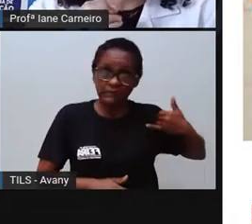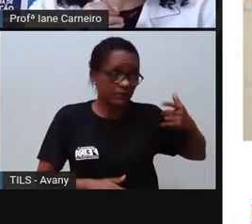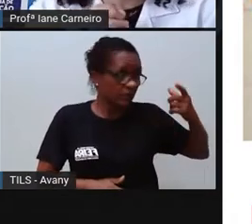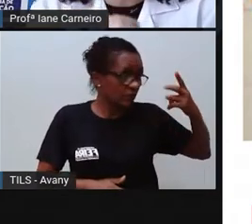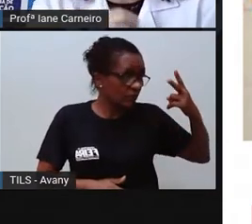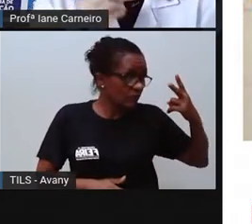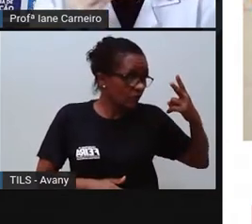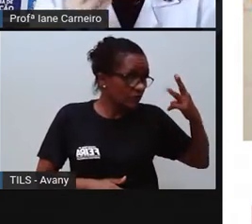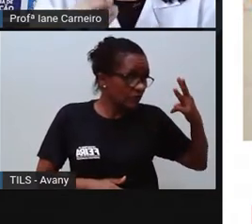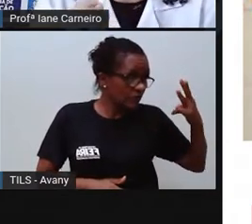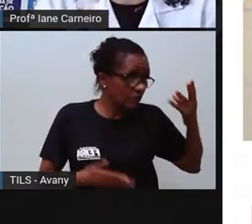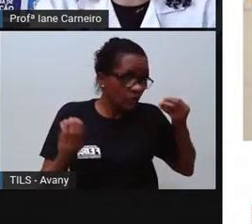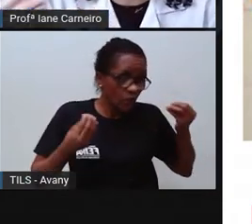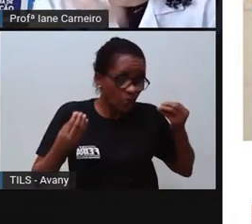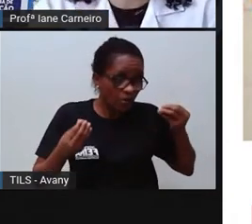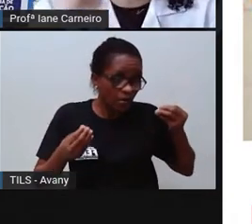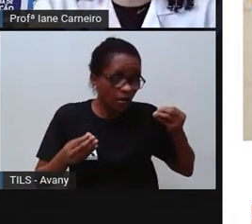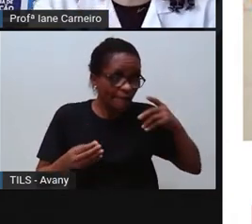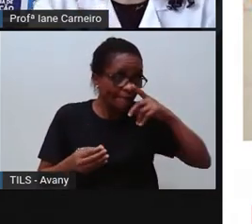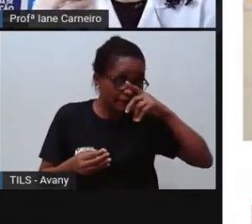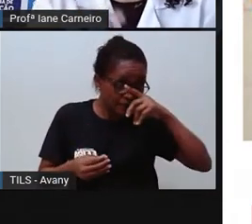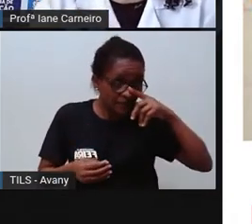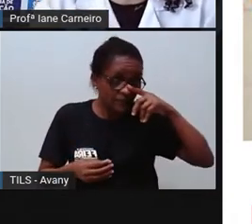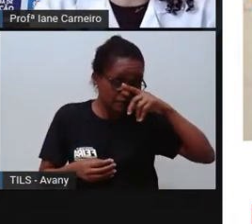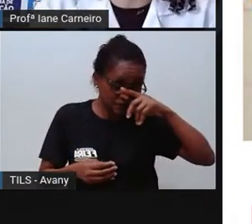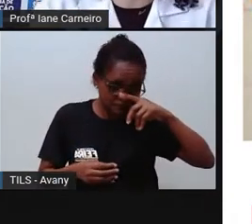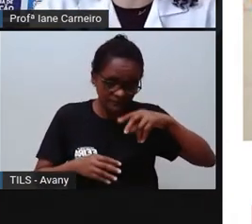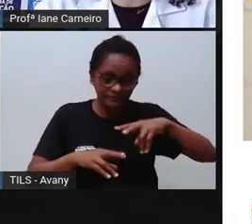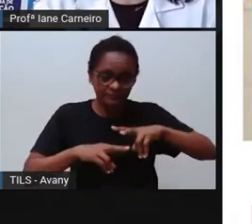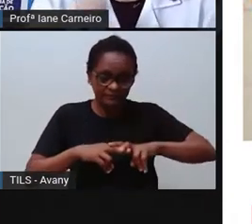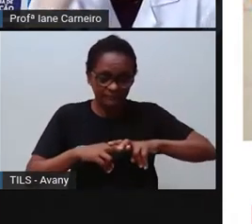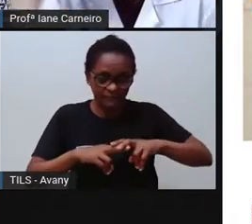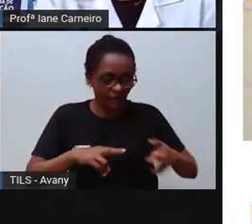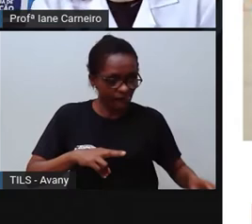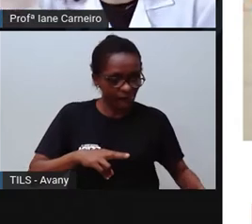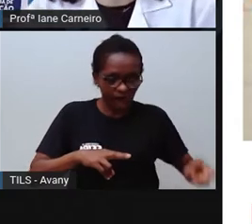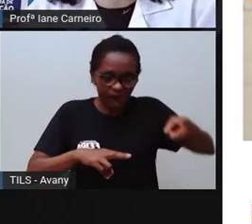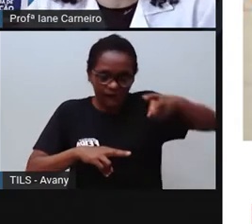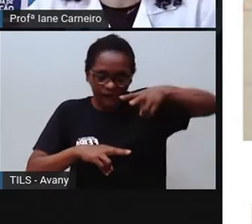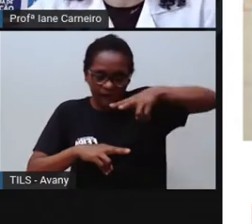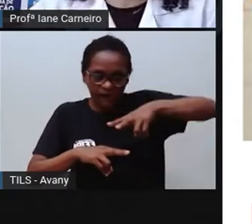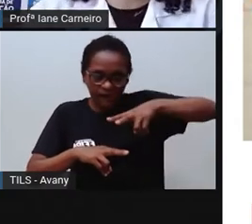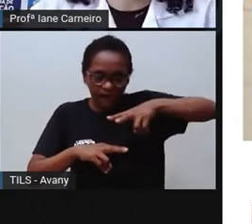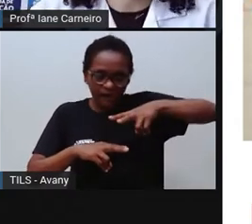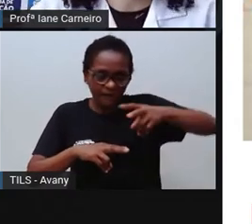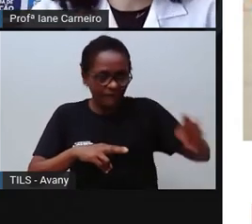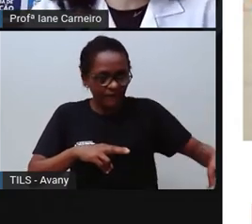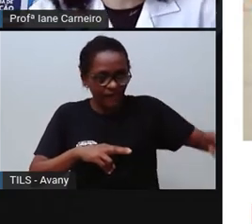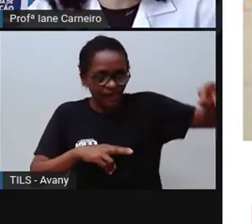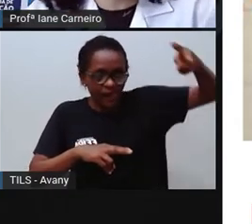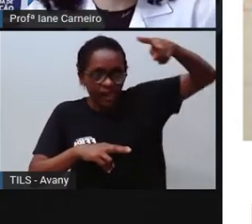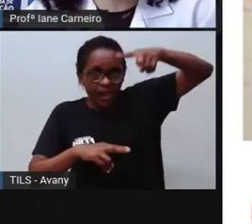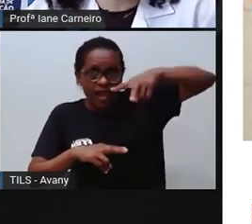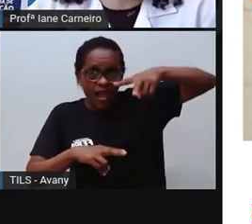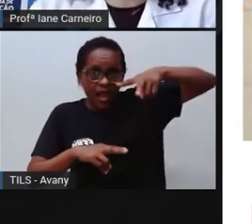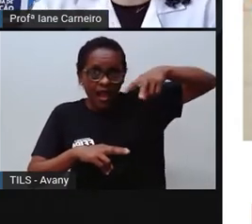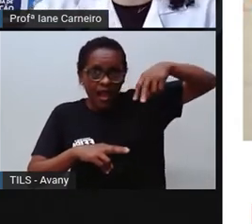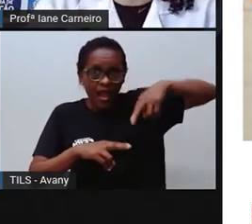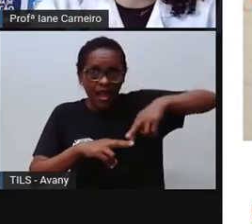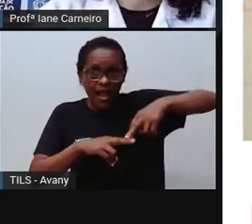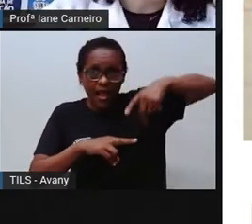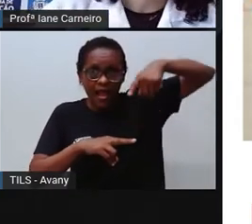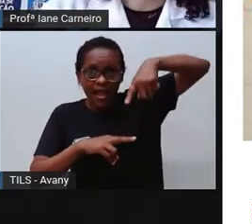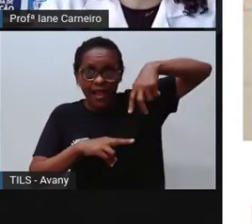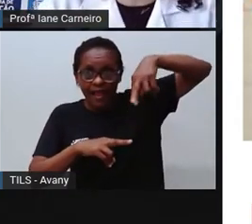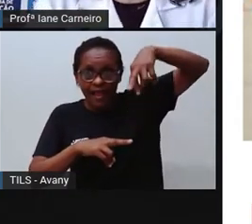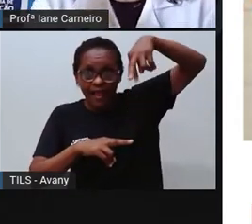atentos, alertas. Porque não se deve subir em cadeira, né? Por que não, Pró? Porque o pé da cadeira, ele pode